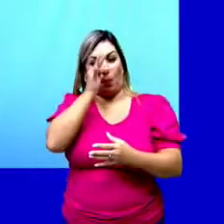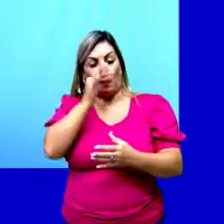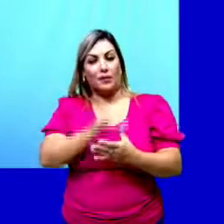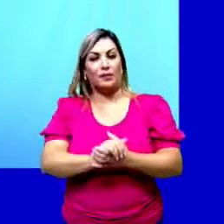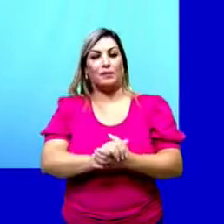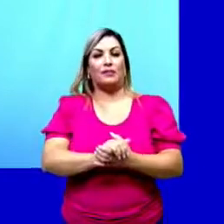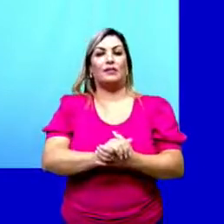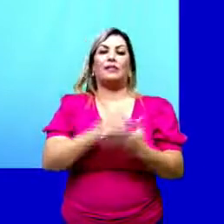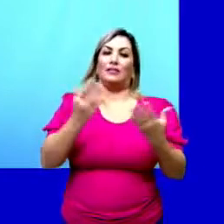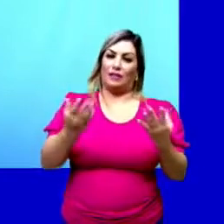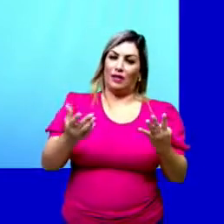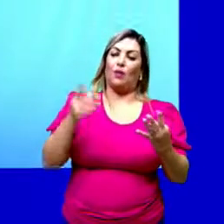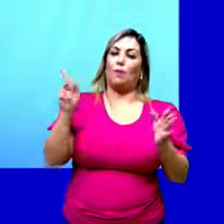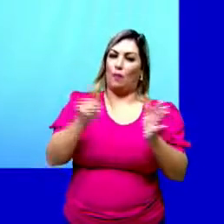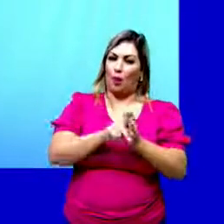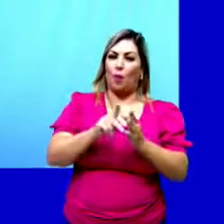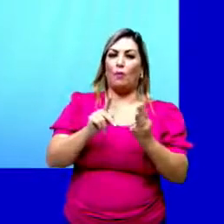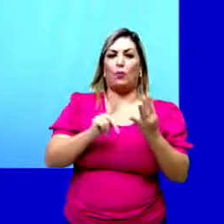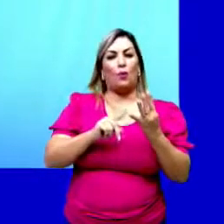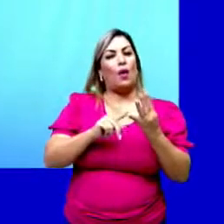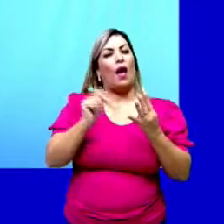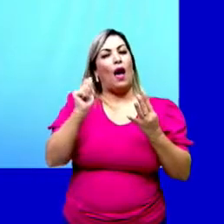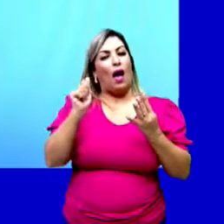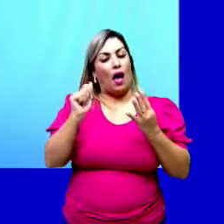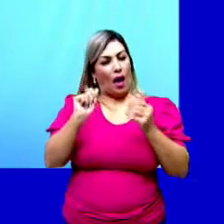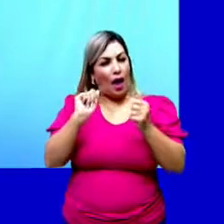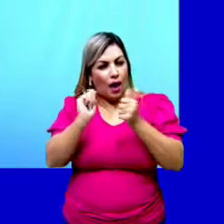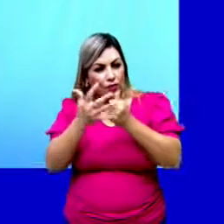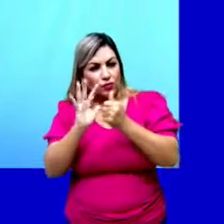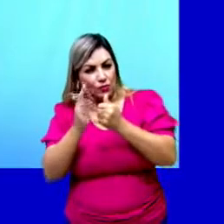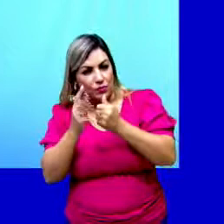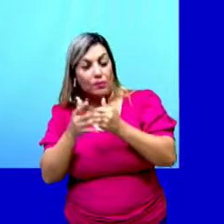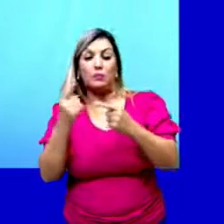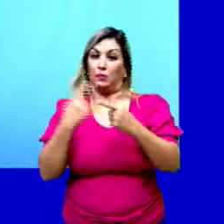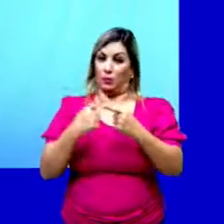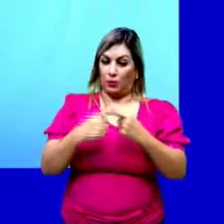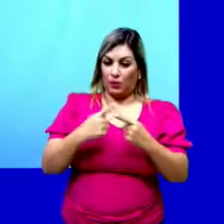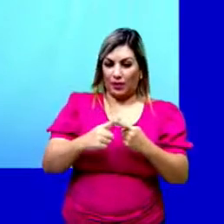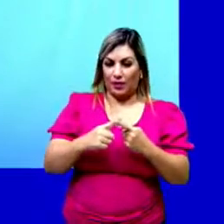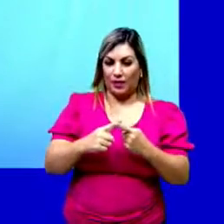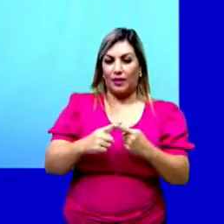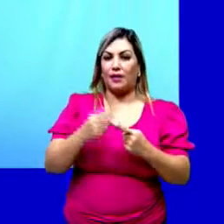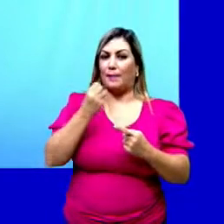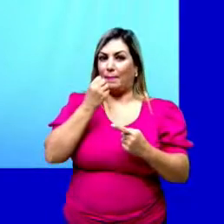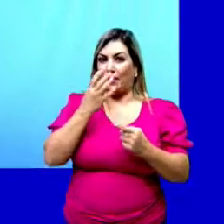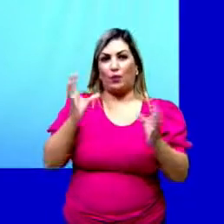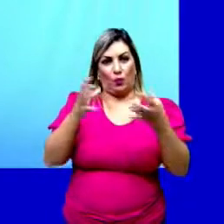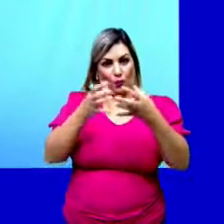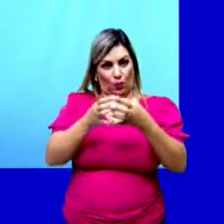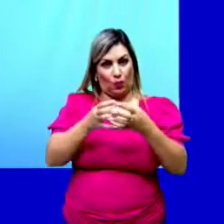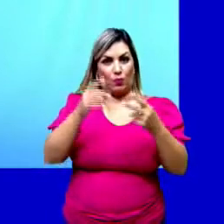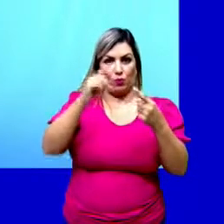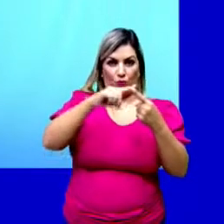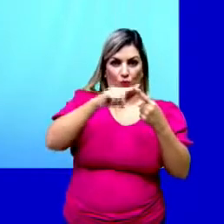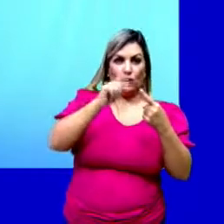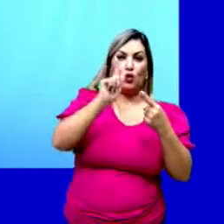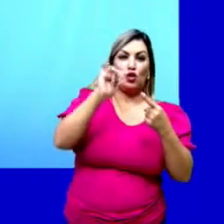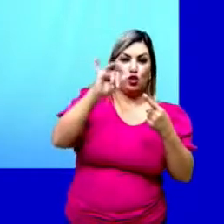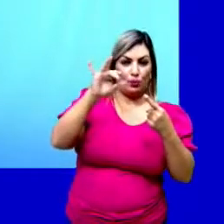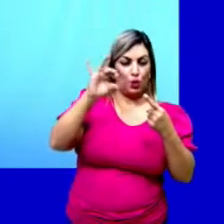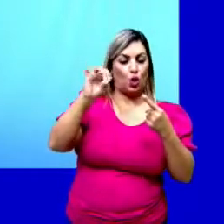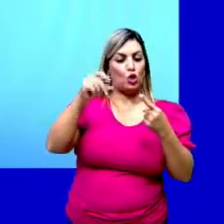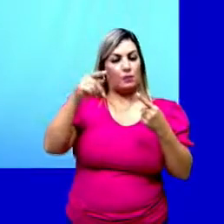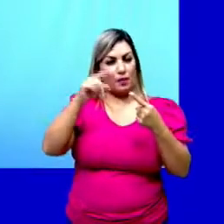as angiospermas? O primeiro deles, que é o mesmo motivo do sucesso do grupo das gimnospermas, é